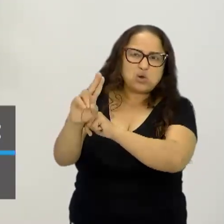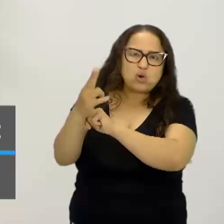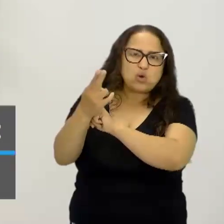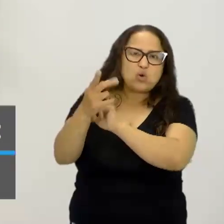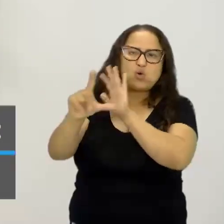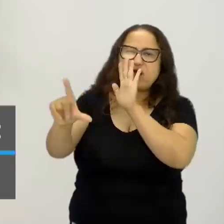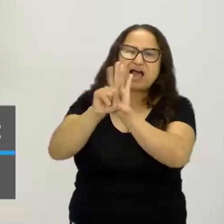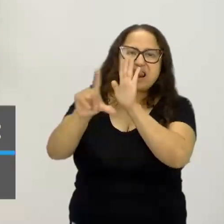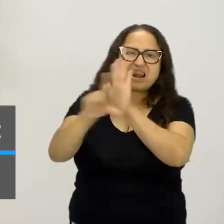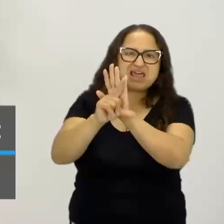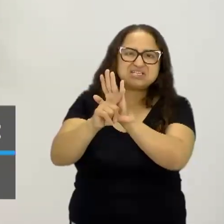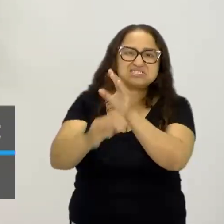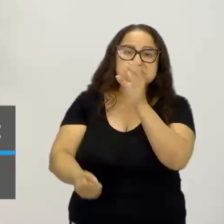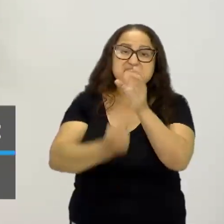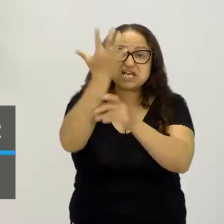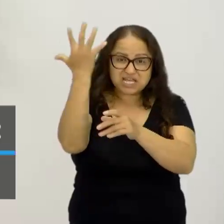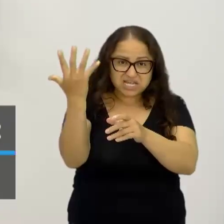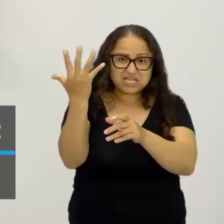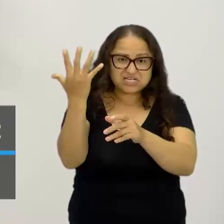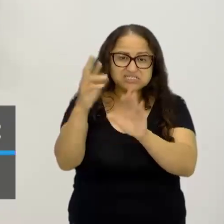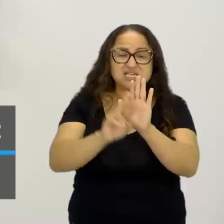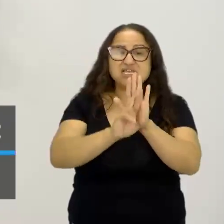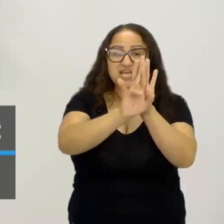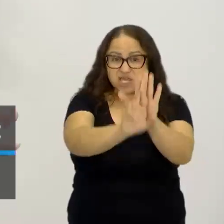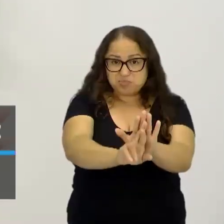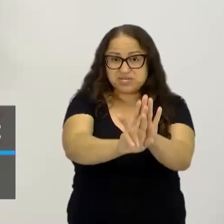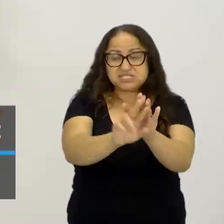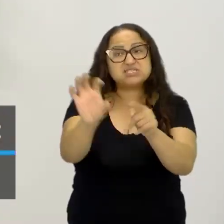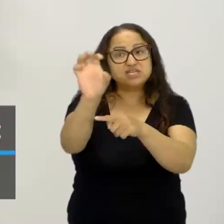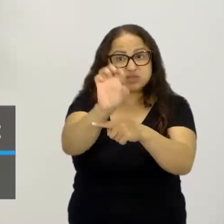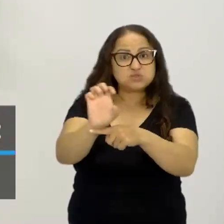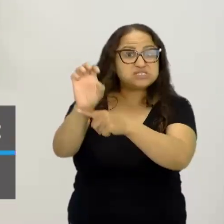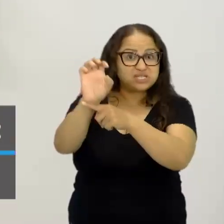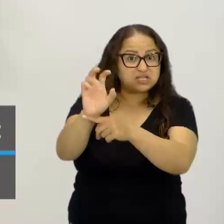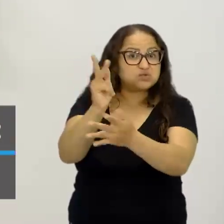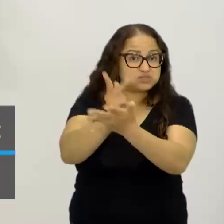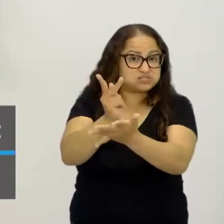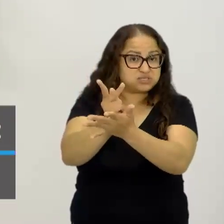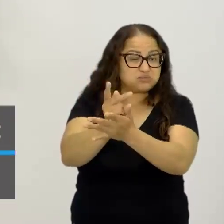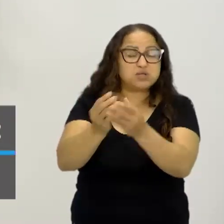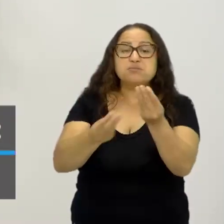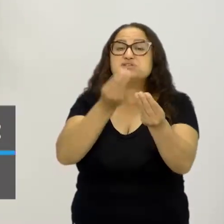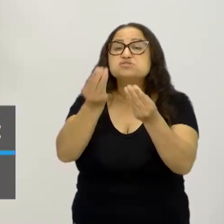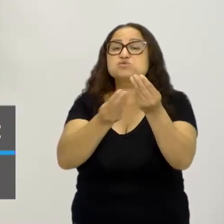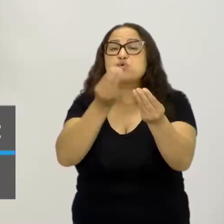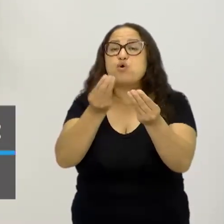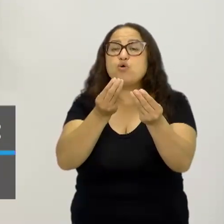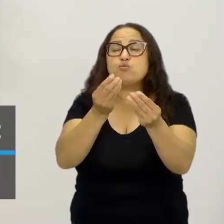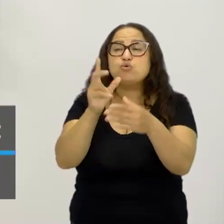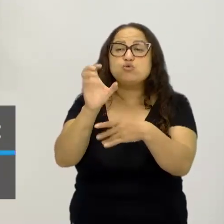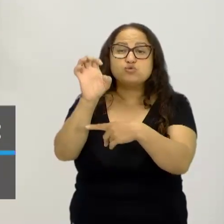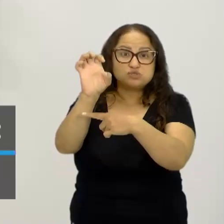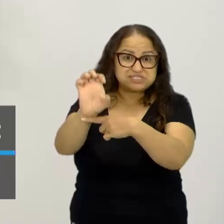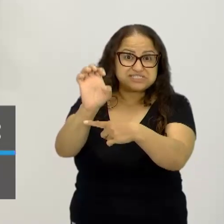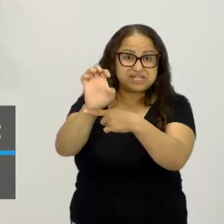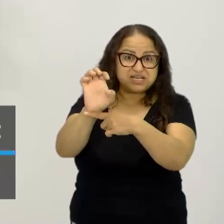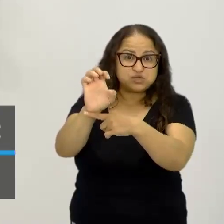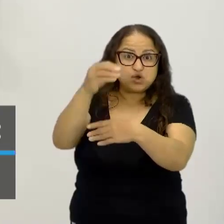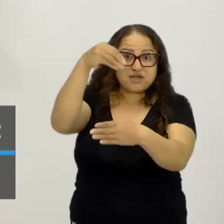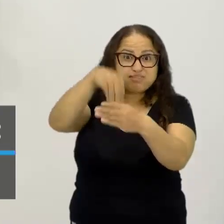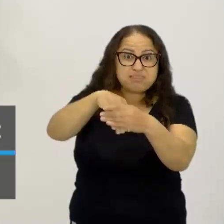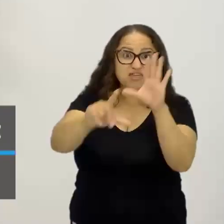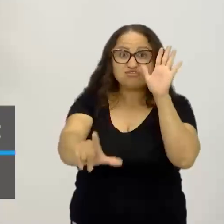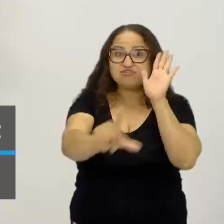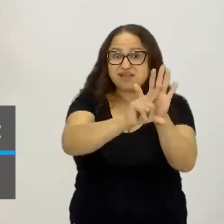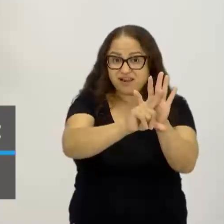leis, quer dizer, a lei, ela representa o Estado, em última instância. E como que o Estado, ele, com a